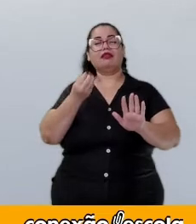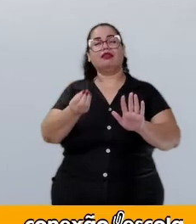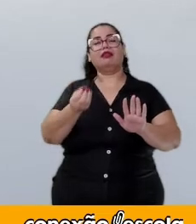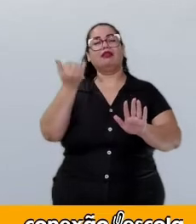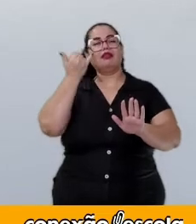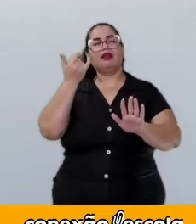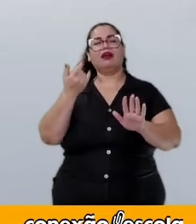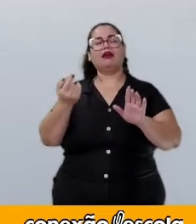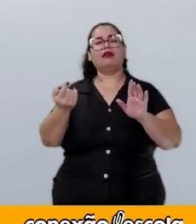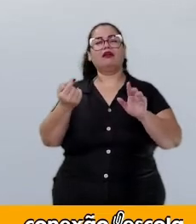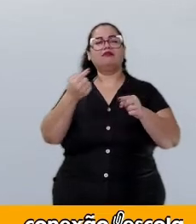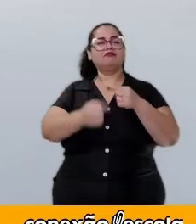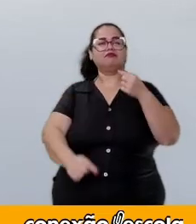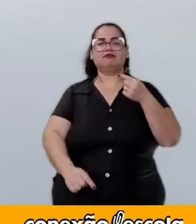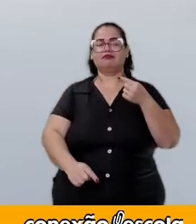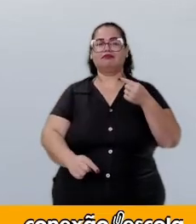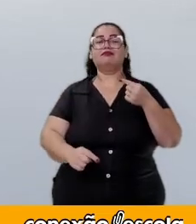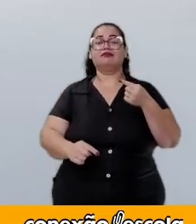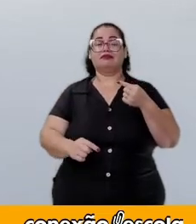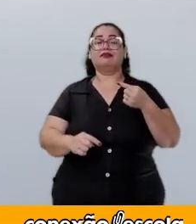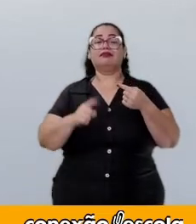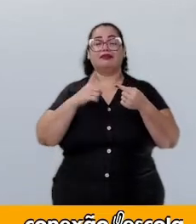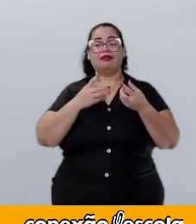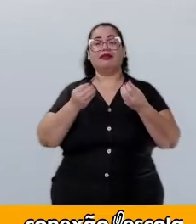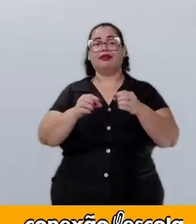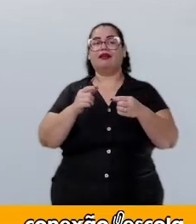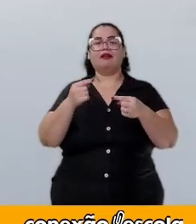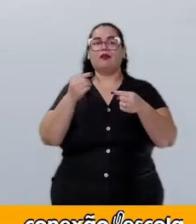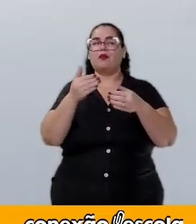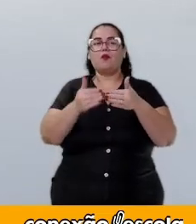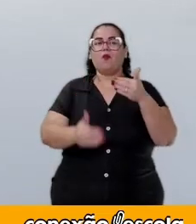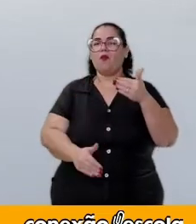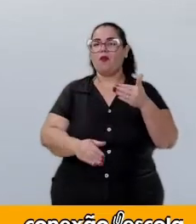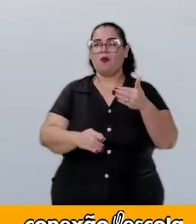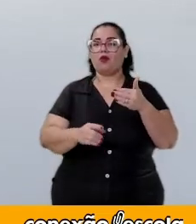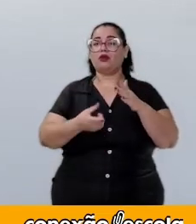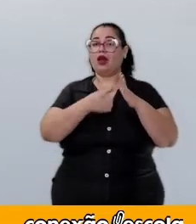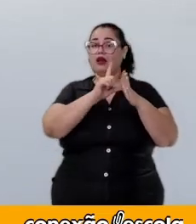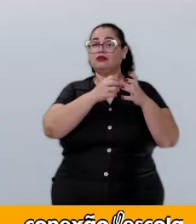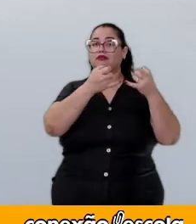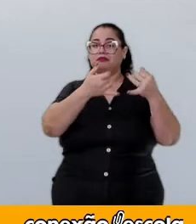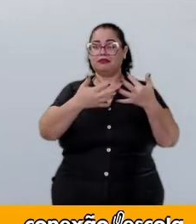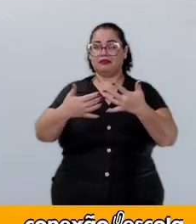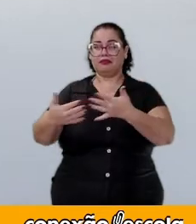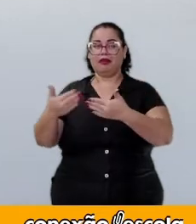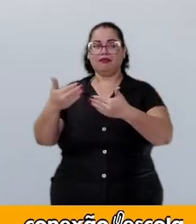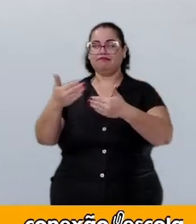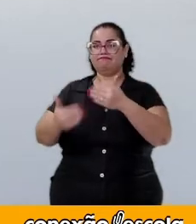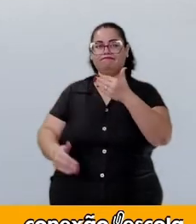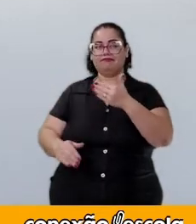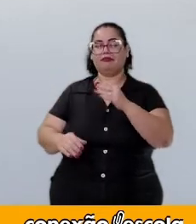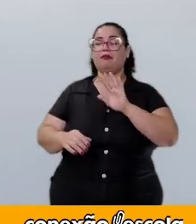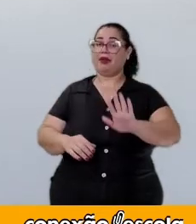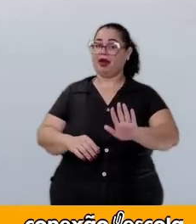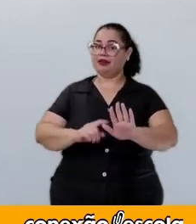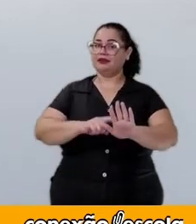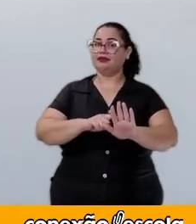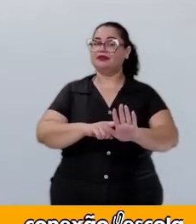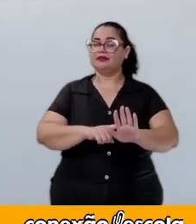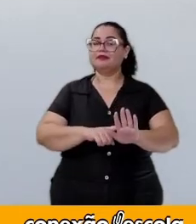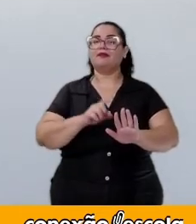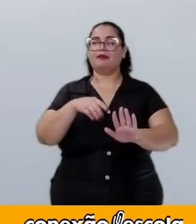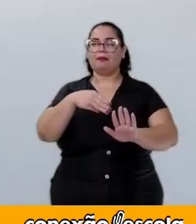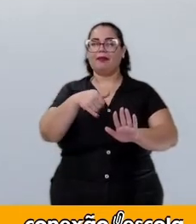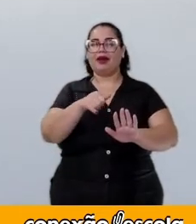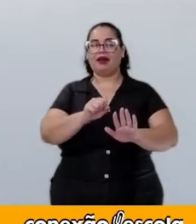oposição, criando o efeito de contrariedade ao que acabara de ser afirmado, que é